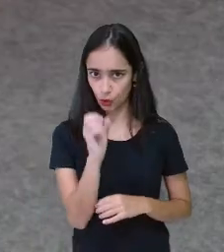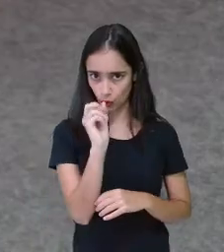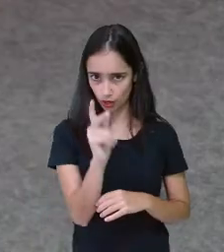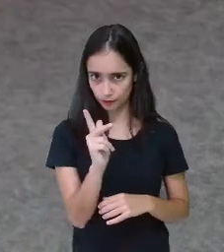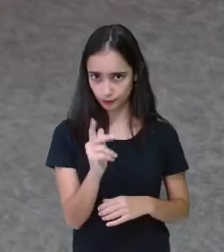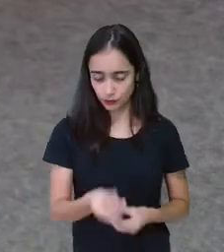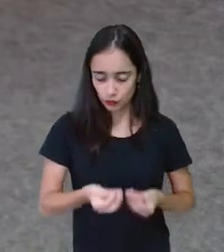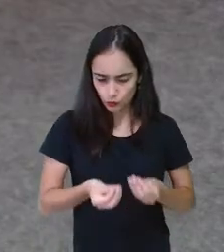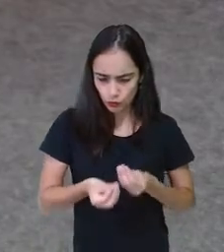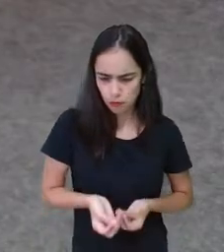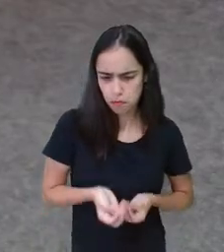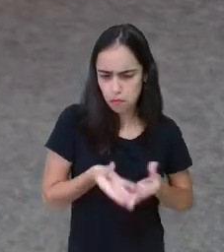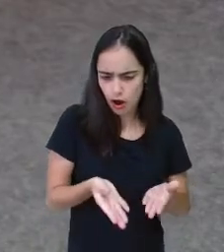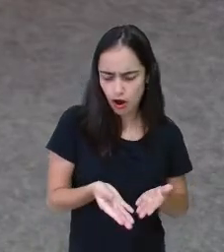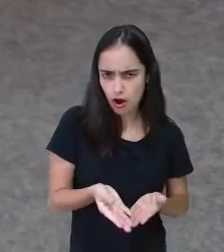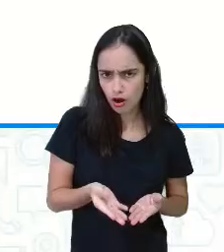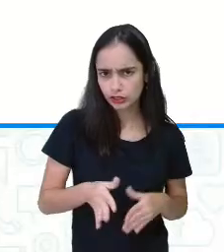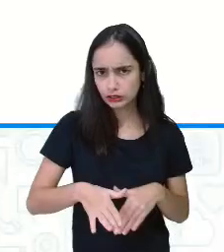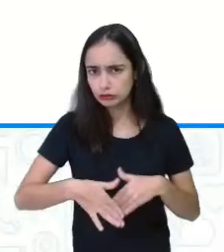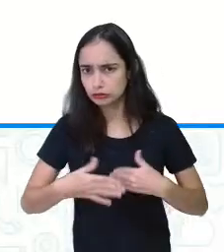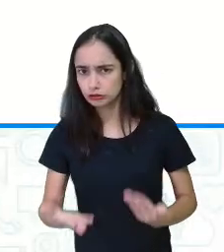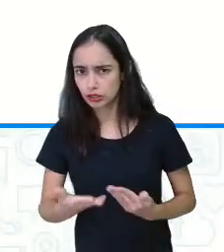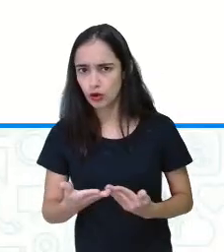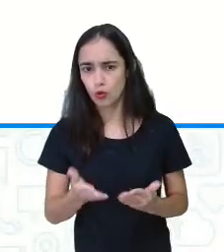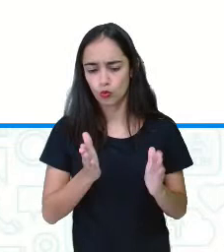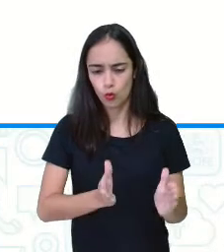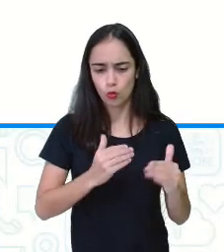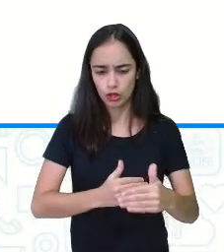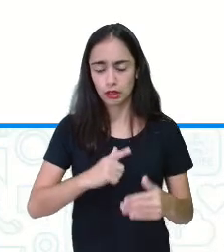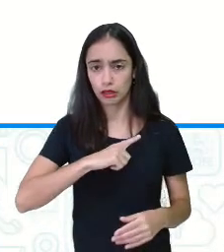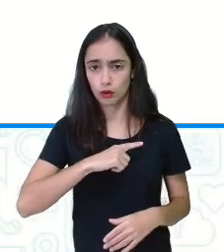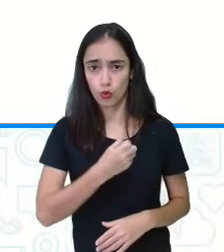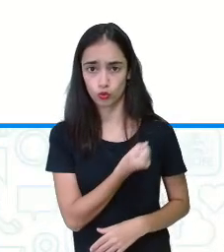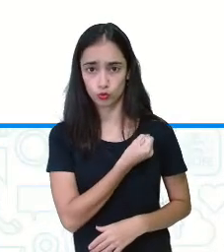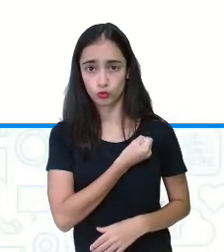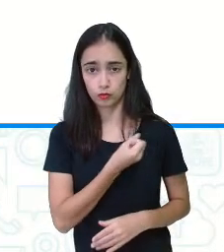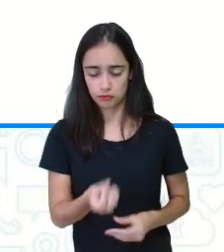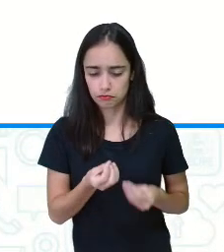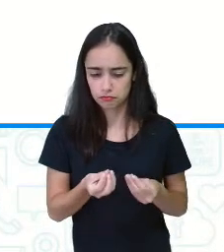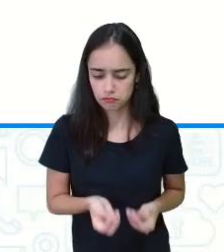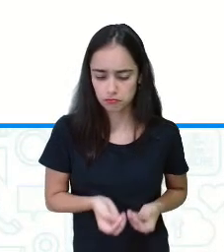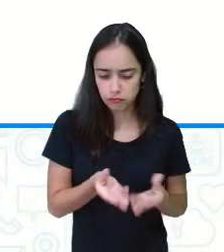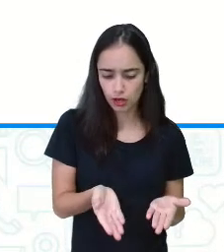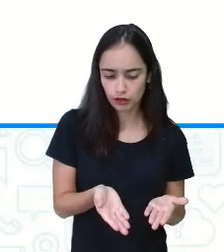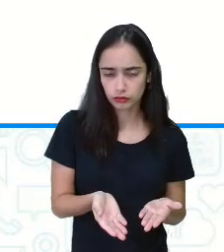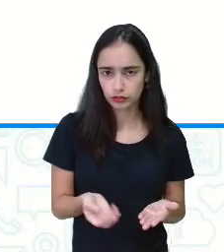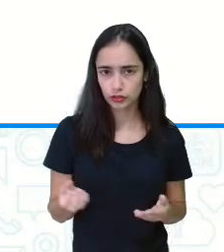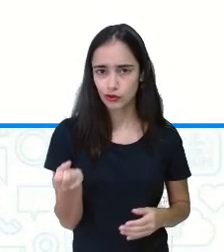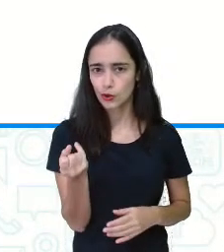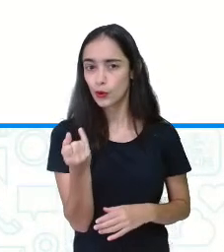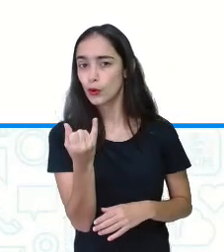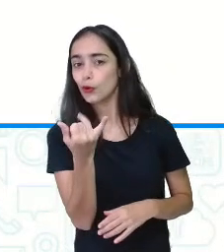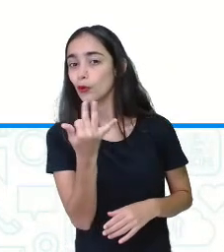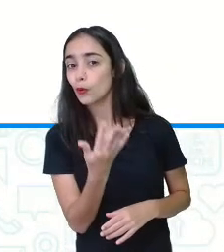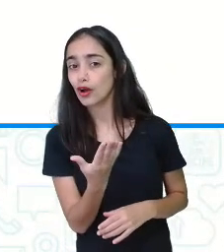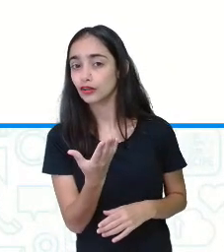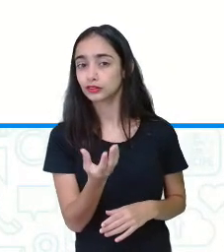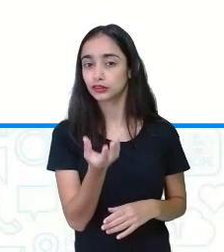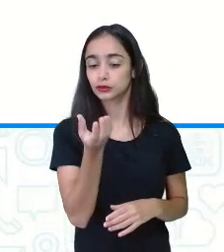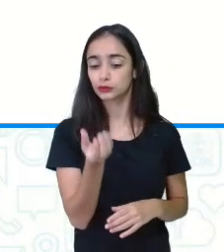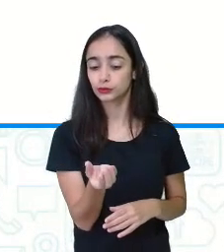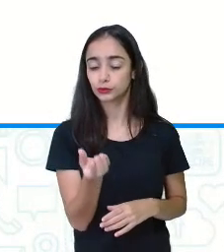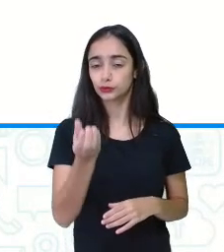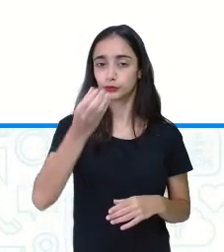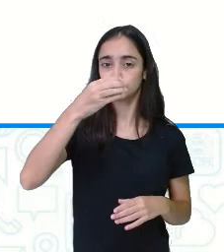Jogou o dado, o dado vai cair no número, tá? Joga o dado, que diz quantas tampinhas viradas para